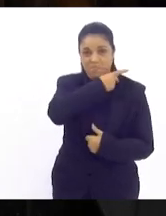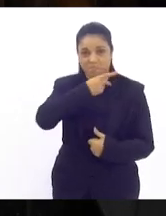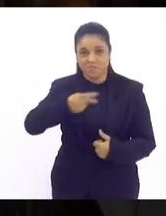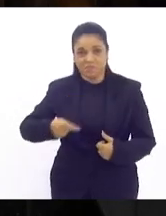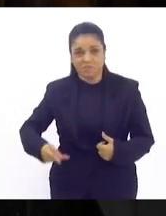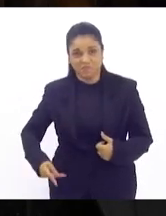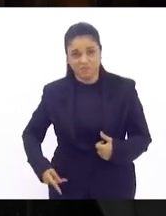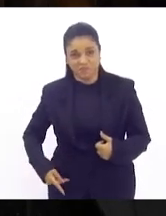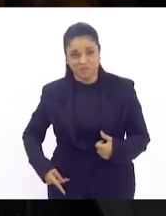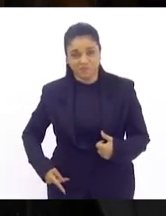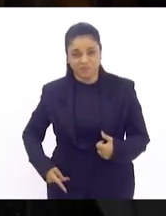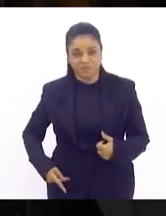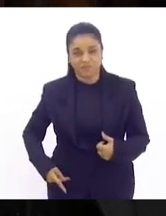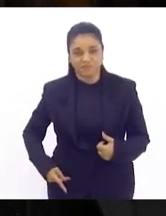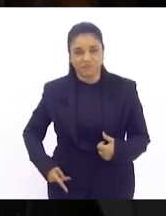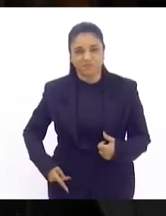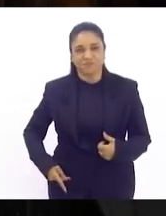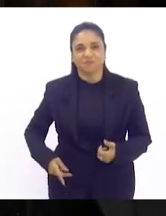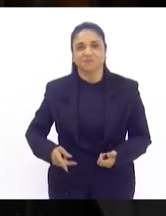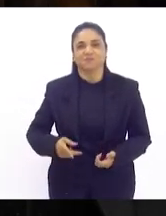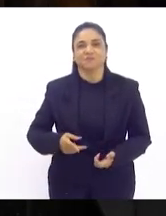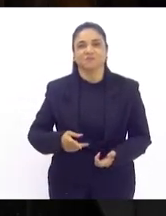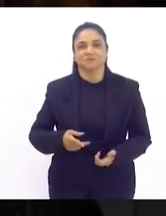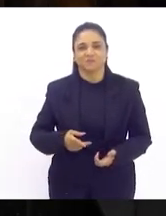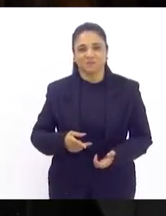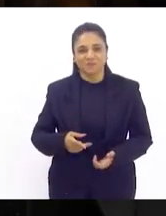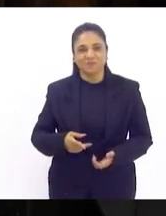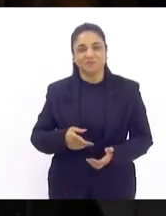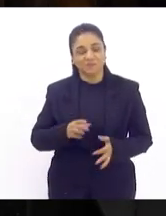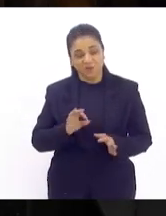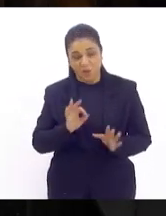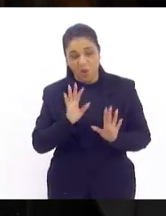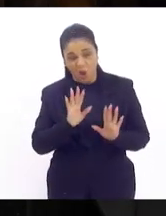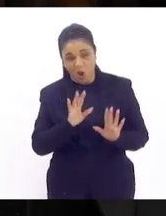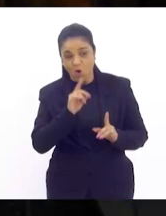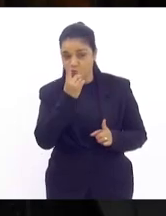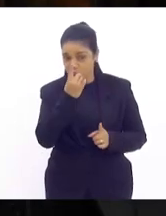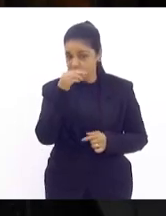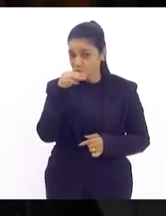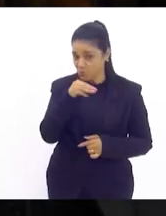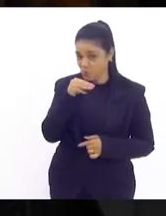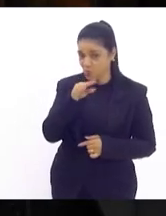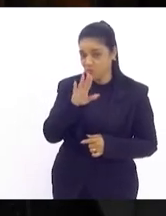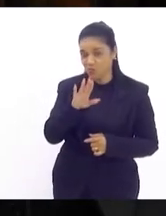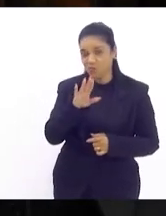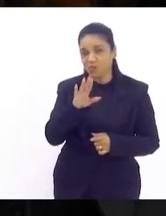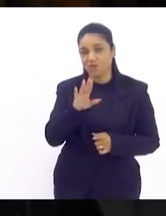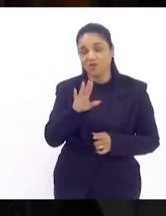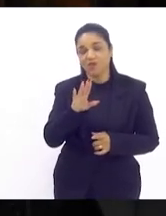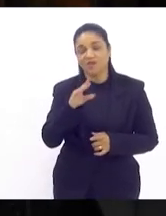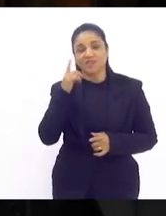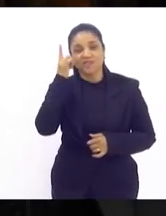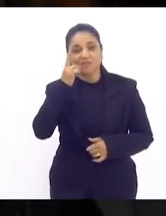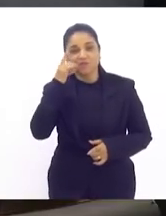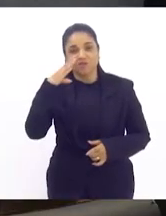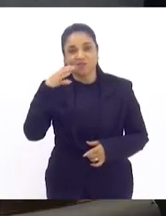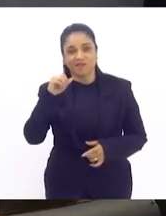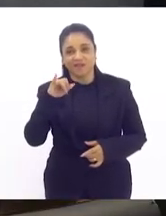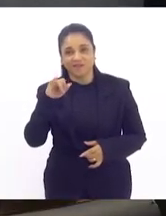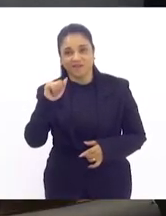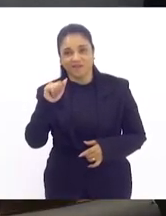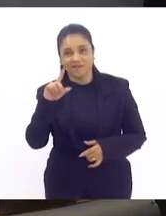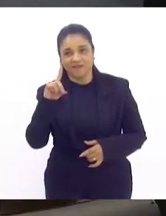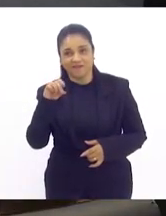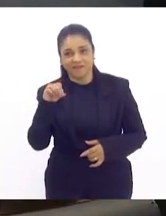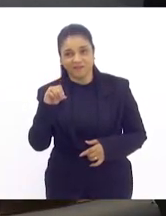em exercício foi promovido o novo deputado foi promovido vou lhe dar uma parte só um minuto deputado Caiado se